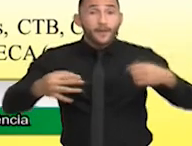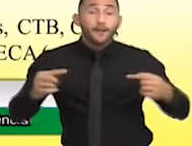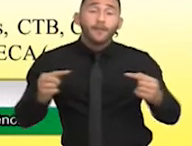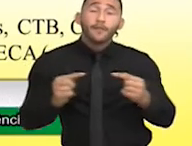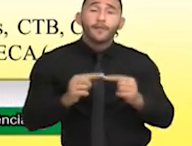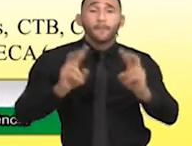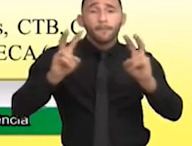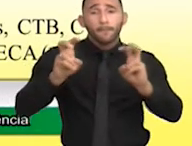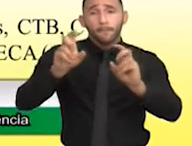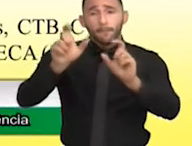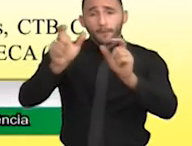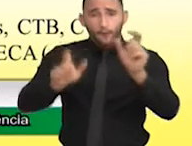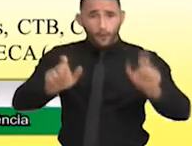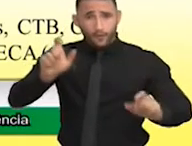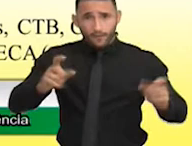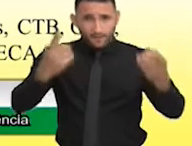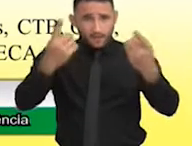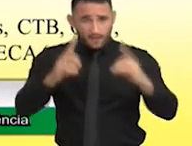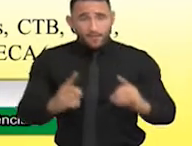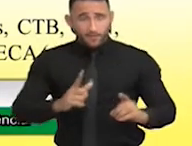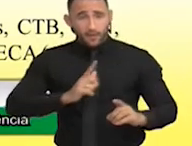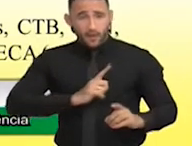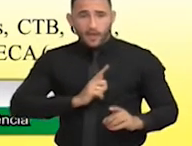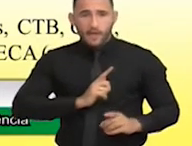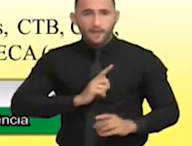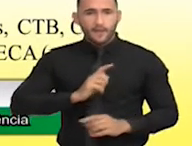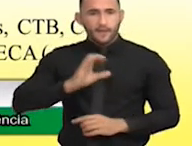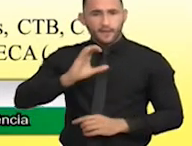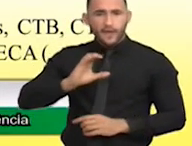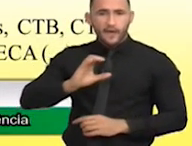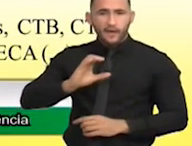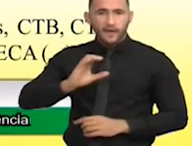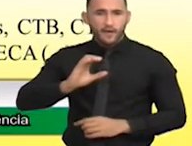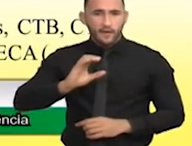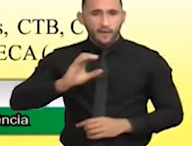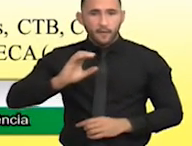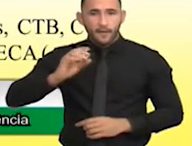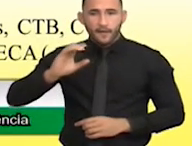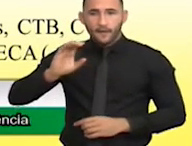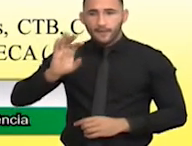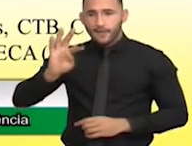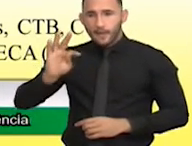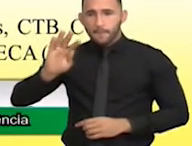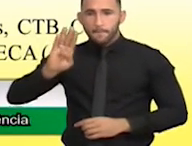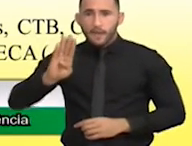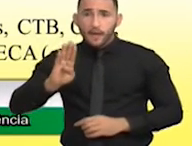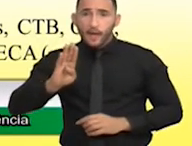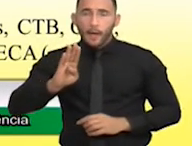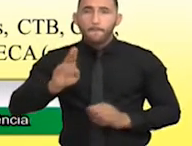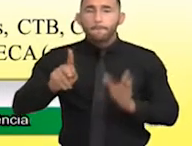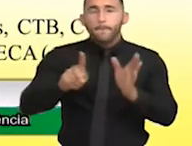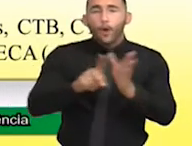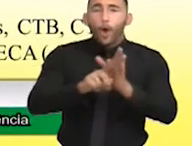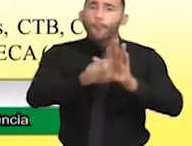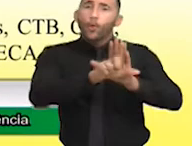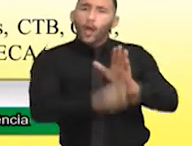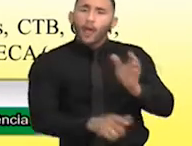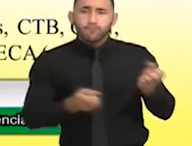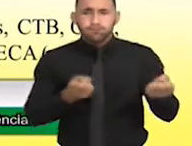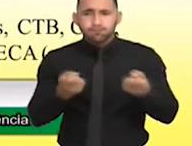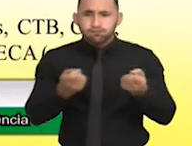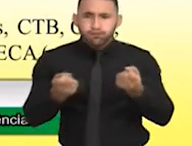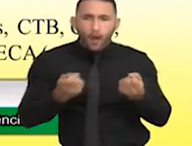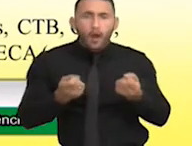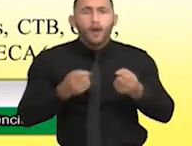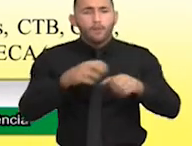Por exemplo, o CTB, o Código de Trânsito Brasileiro, ele fala o direito da pessoa com deficiência de estar na condução de um veículo, tanto é que tem que ter um